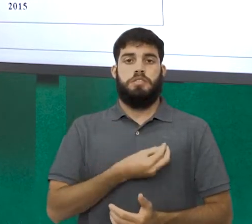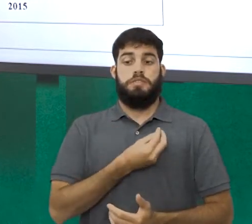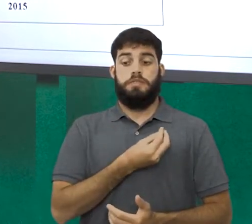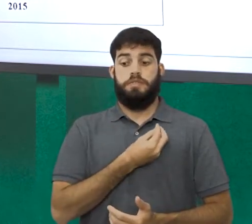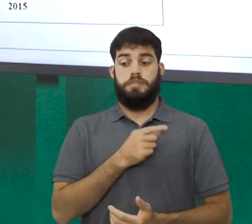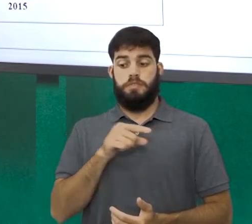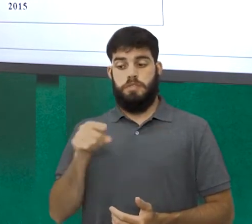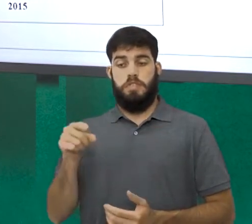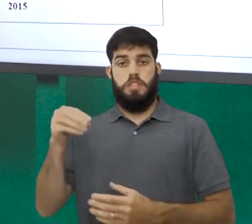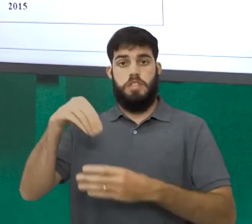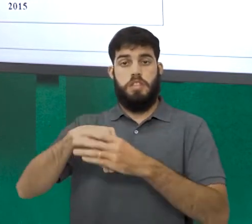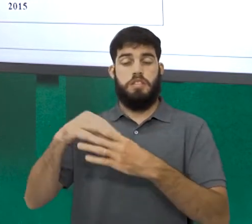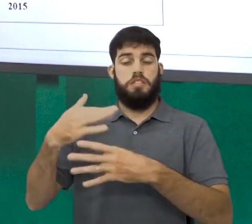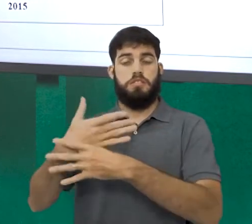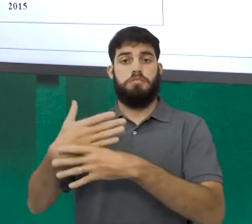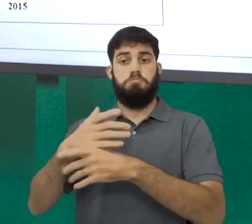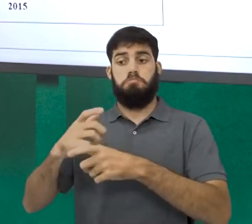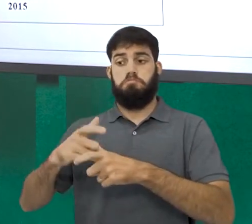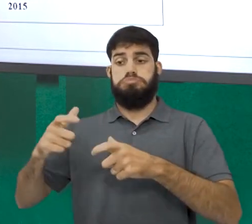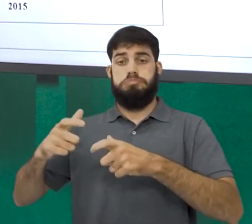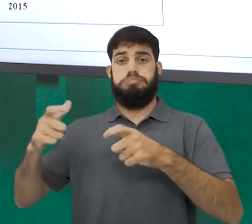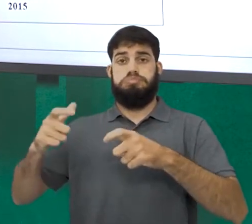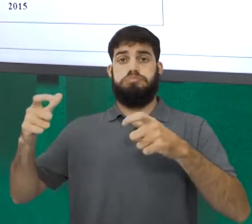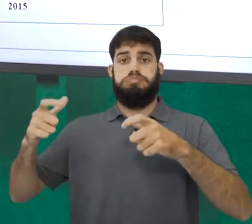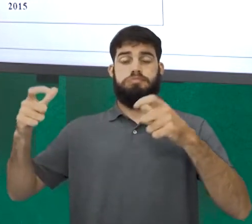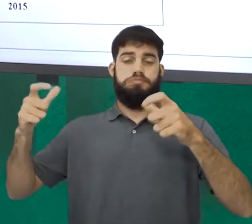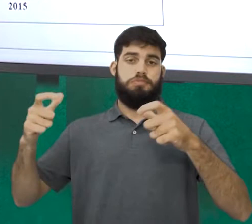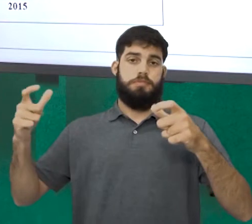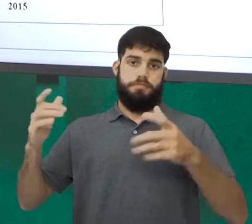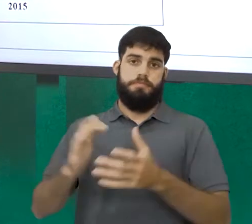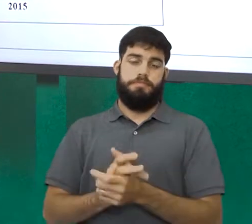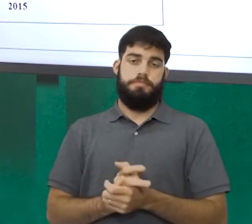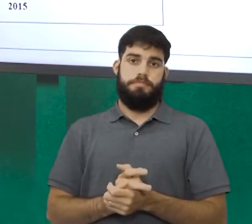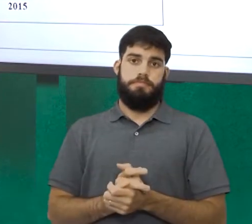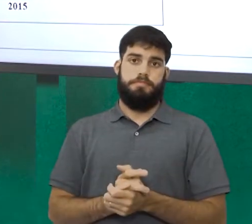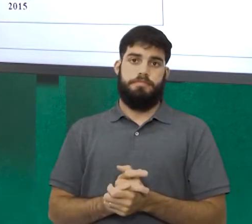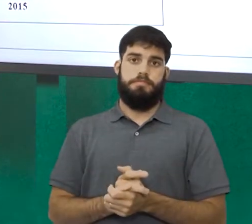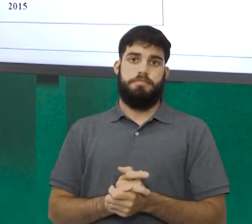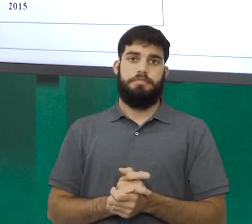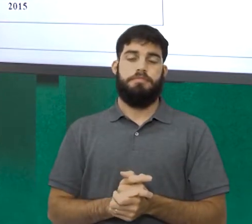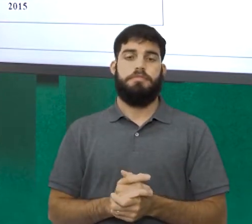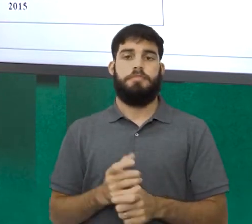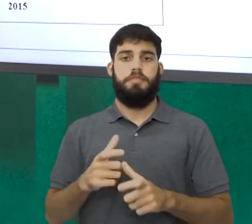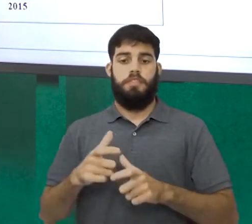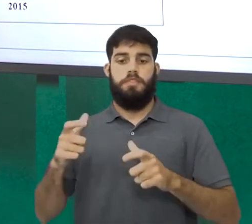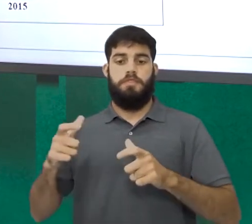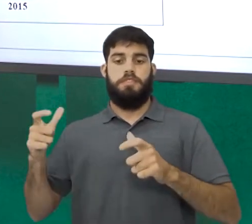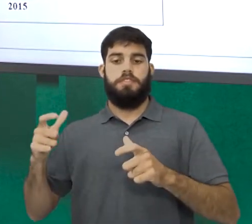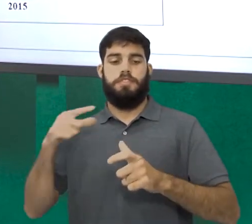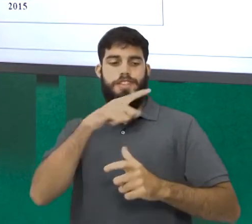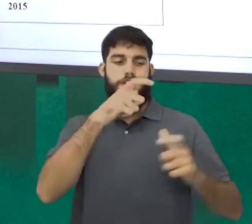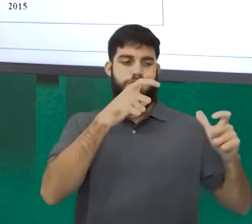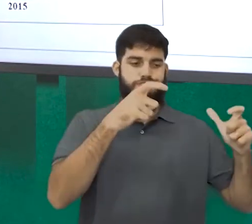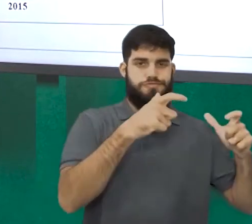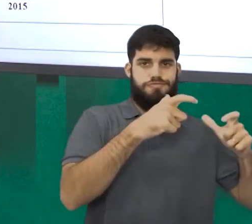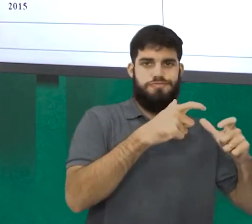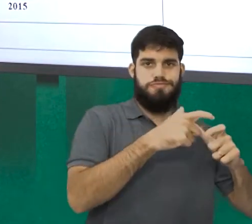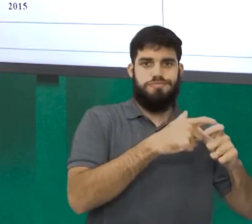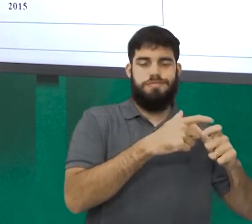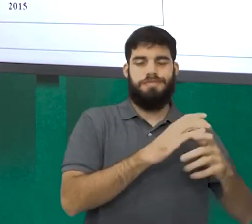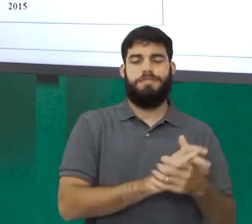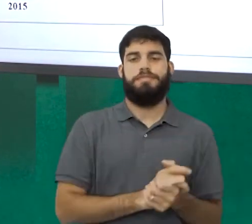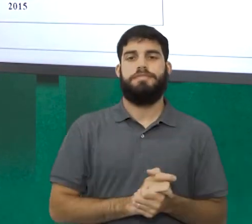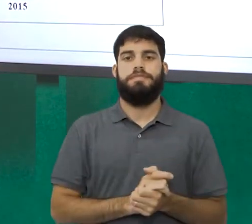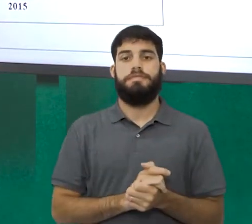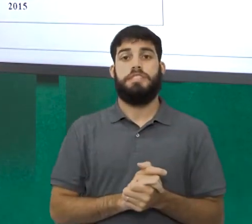urbanos vai aumentando e superando, aos poucos, o percentual daqueles que vivem no campo. Assim,